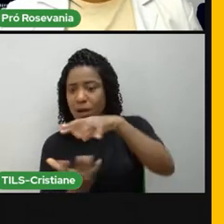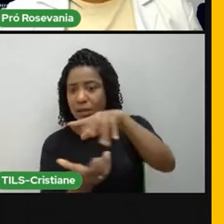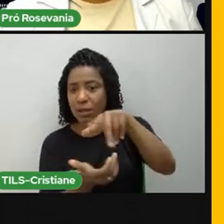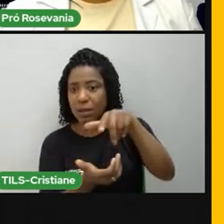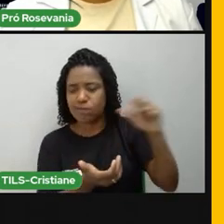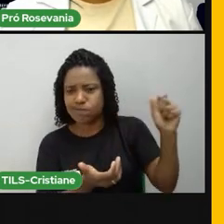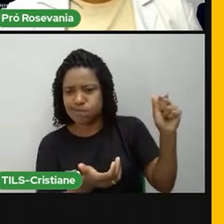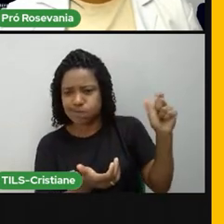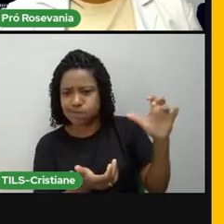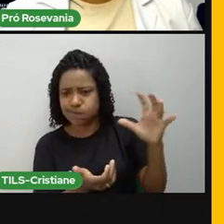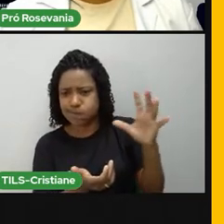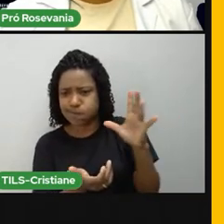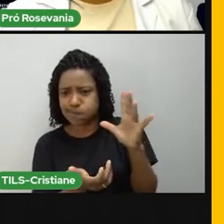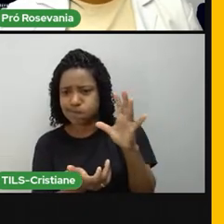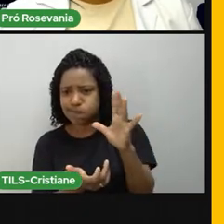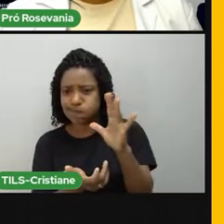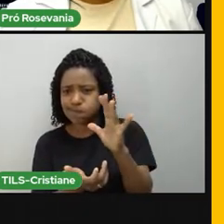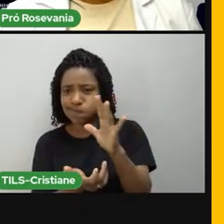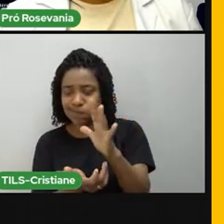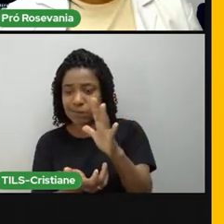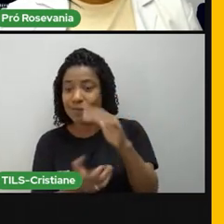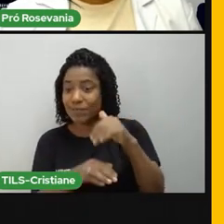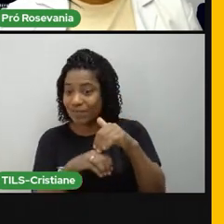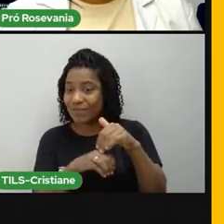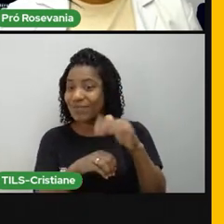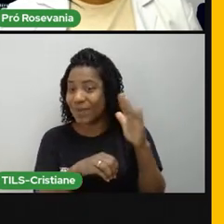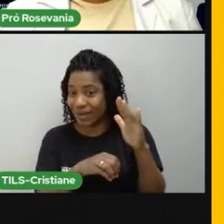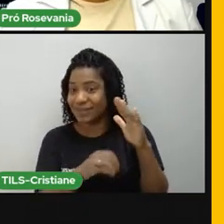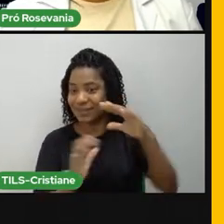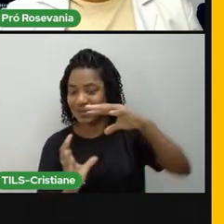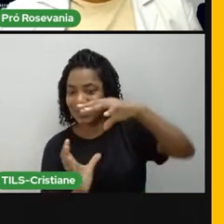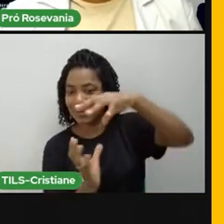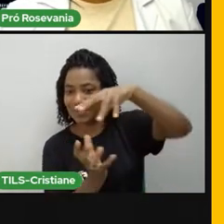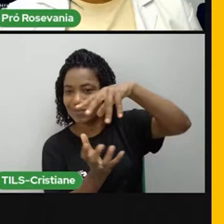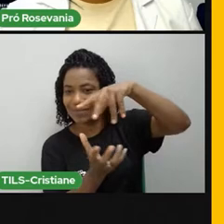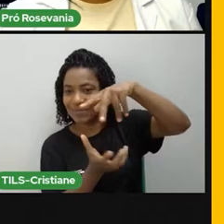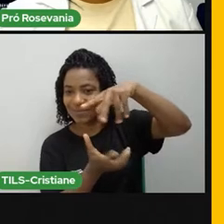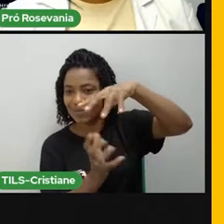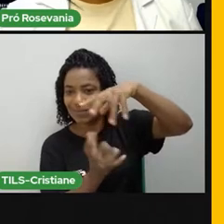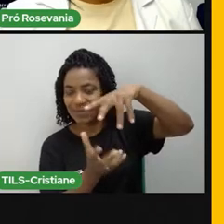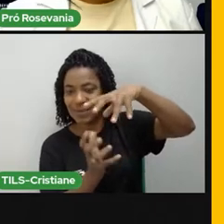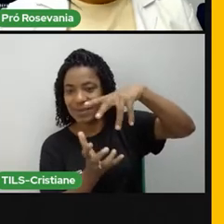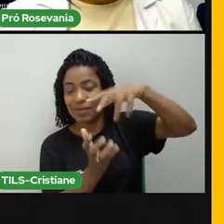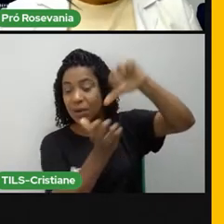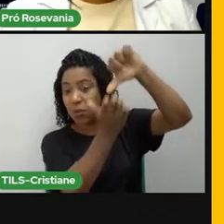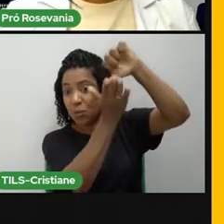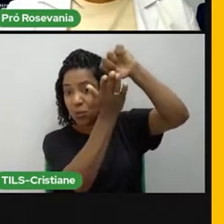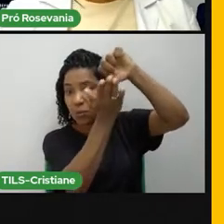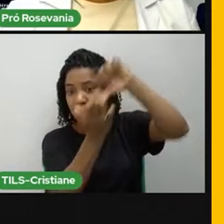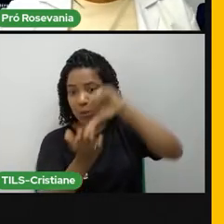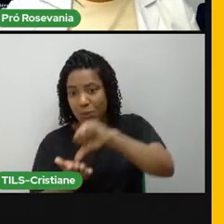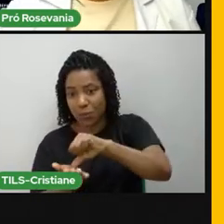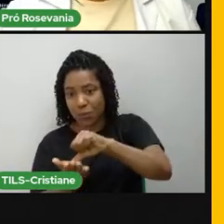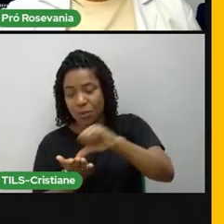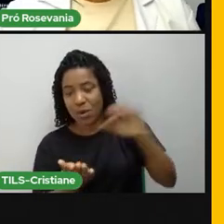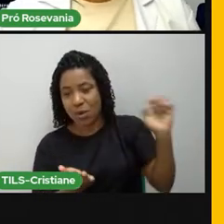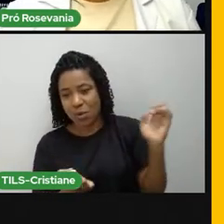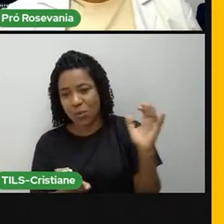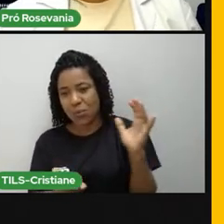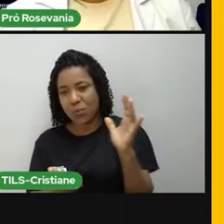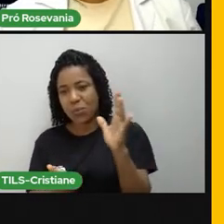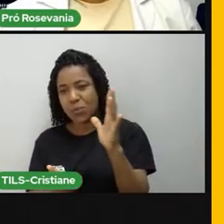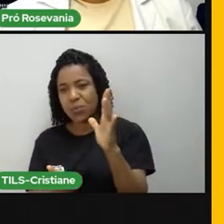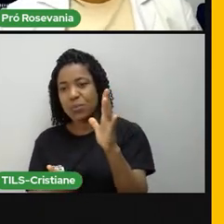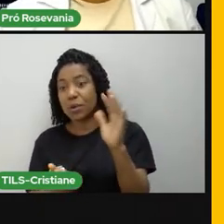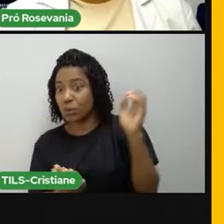e ela vai recebendo os raios solares de forma um pouco mais perpendicular nas zonas polares. Mas, ainda assim, é o período iluminado, nós